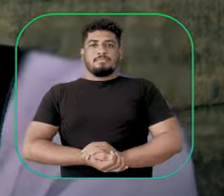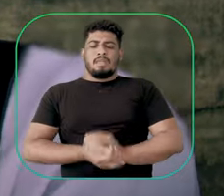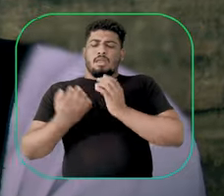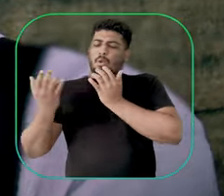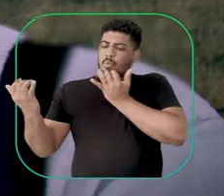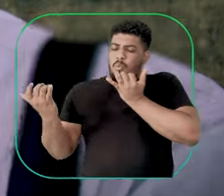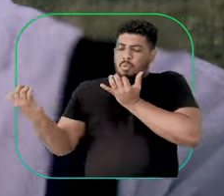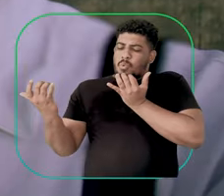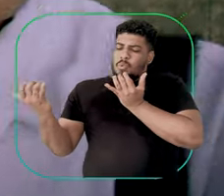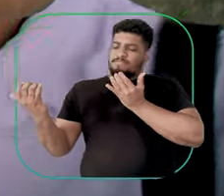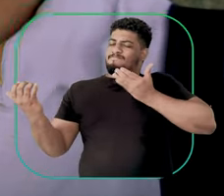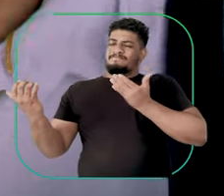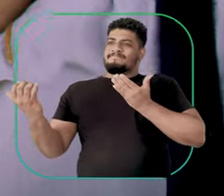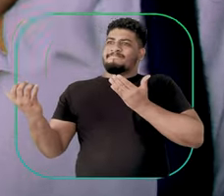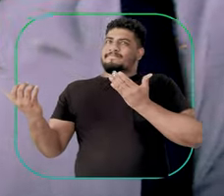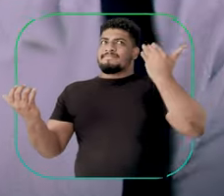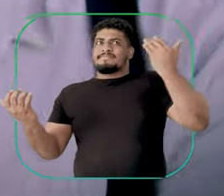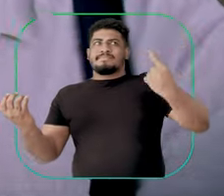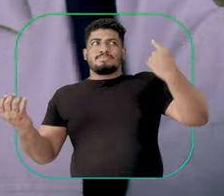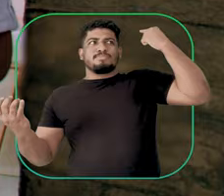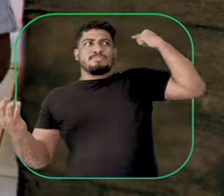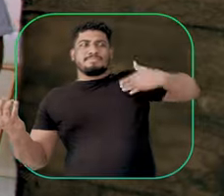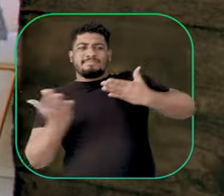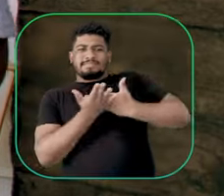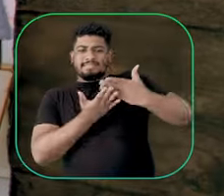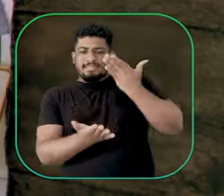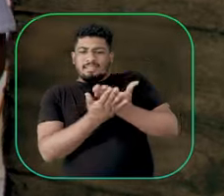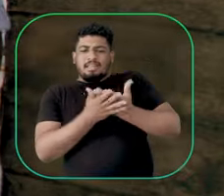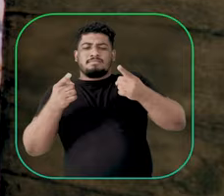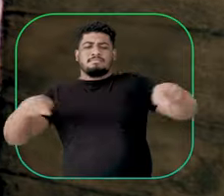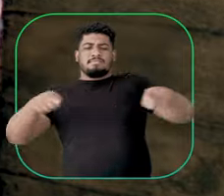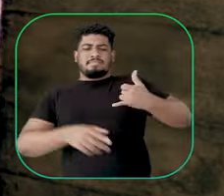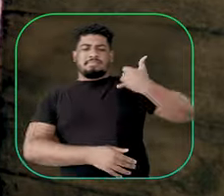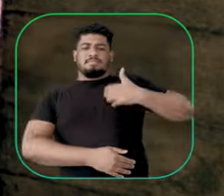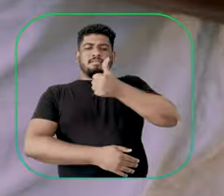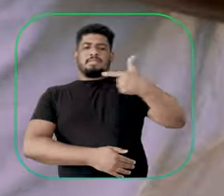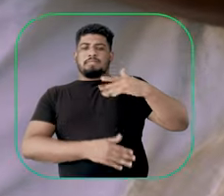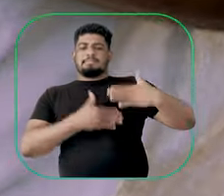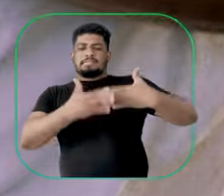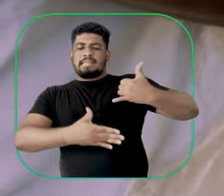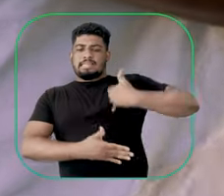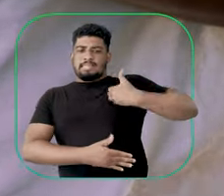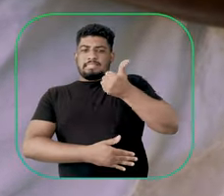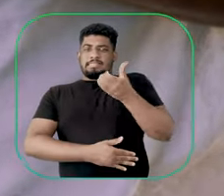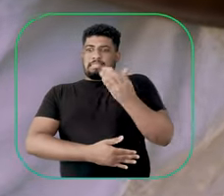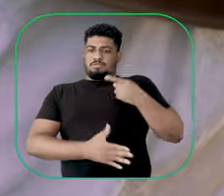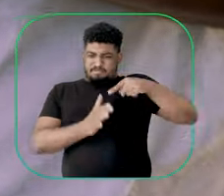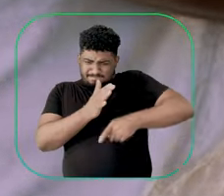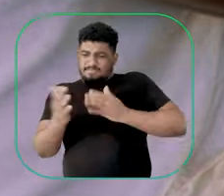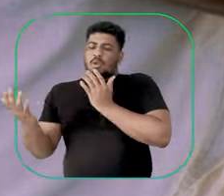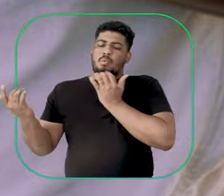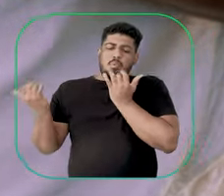Esse instrumento começou muito cedo na minha vida. Comecei a estudar música com 12 anos, mas ele veio na minha vida com 16